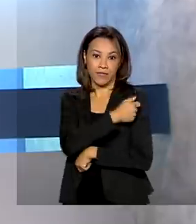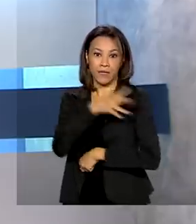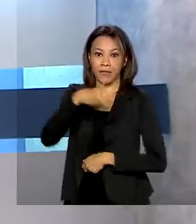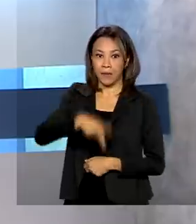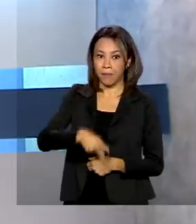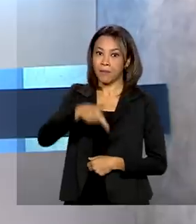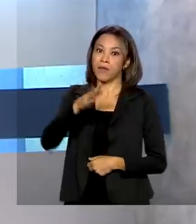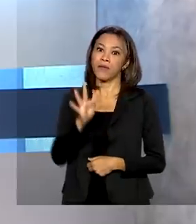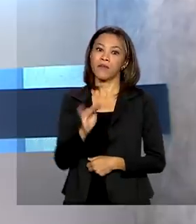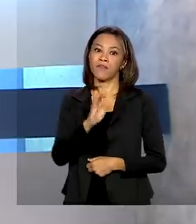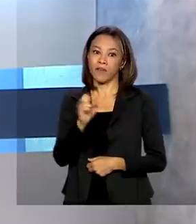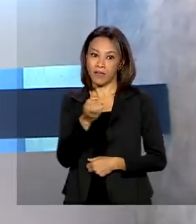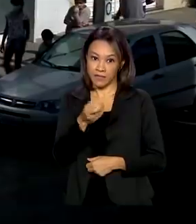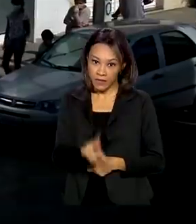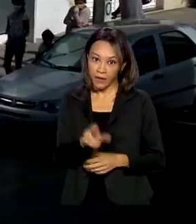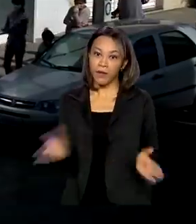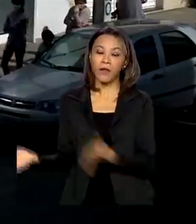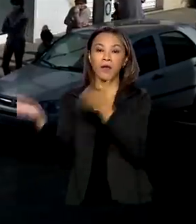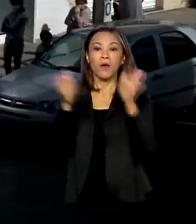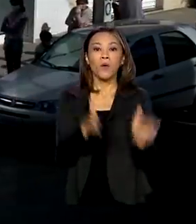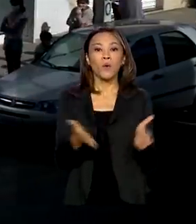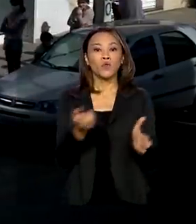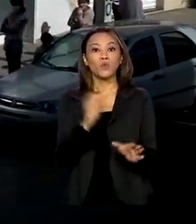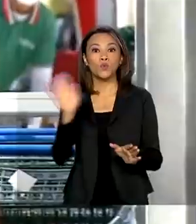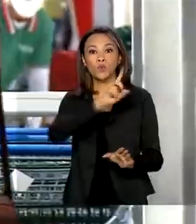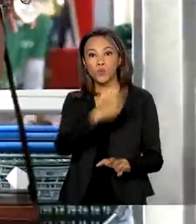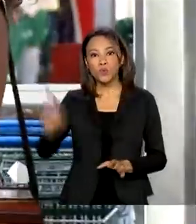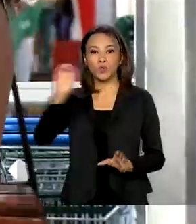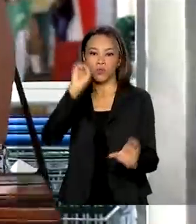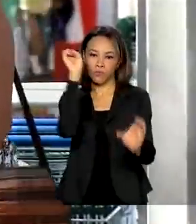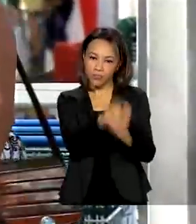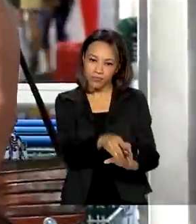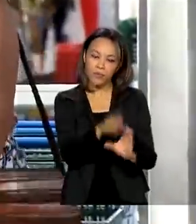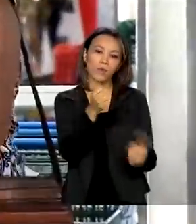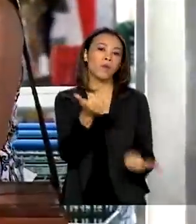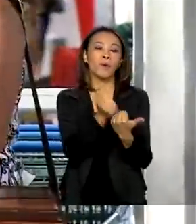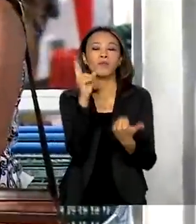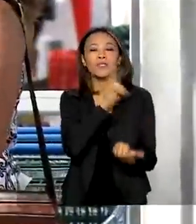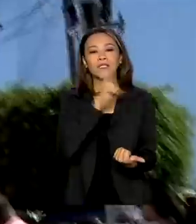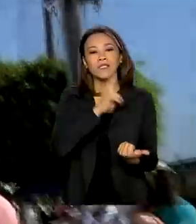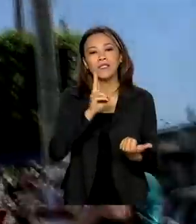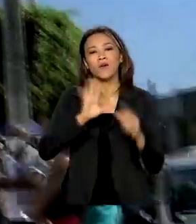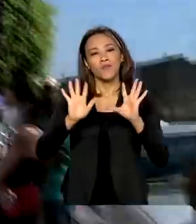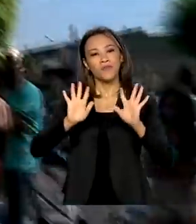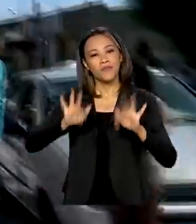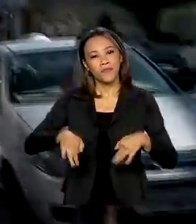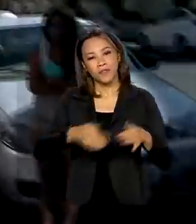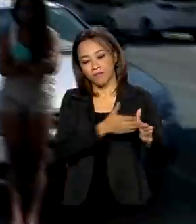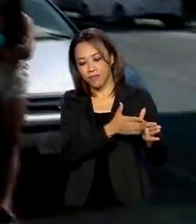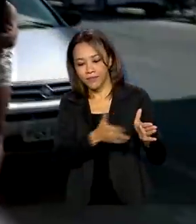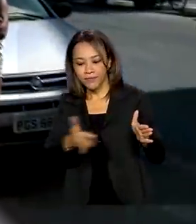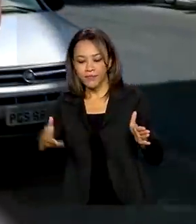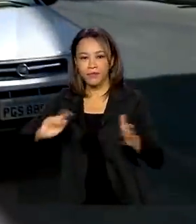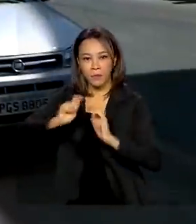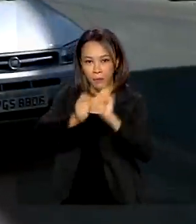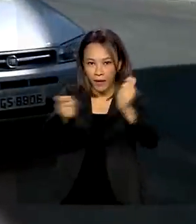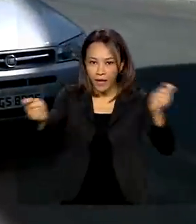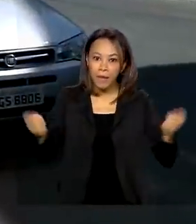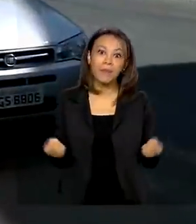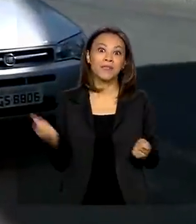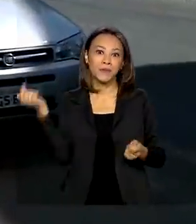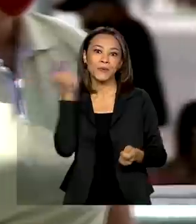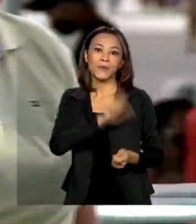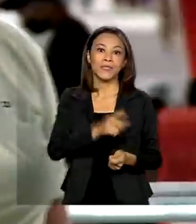Caixa deposita hoje a última parcela do auxílio emergencial, encerrando o ciclo de pagamentos que beneficiou 68